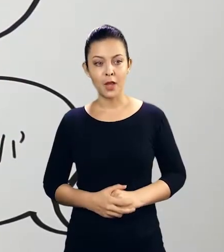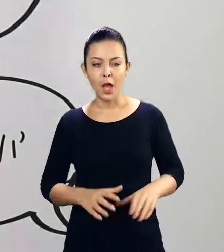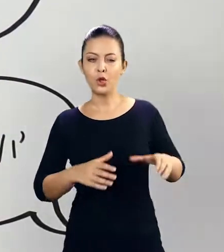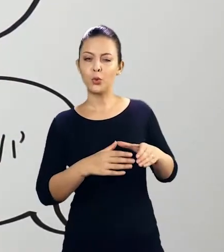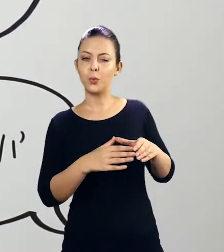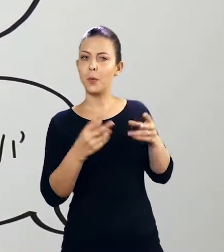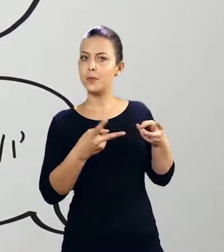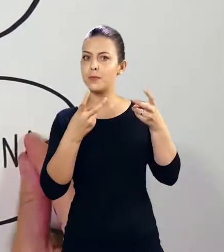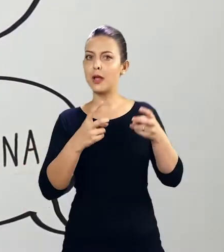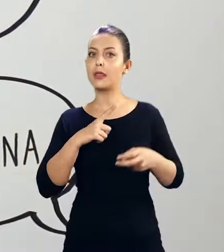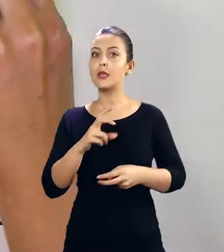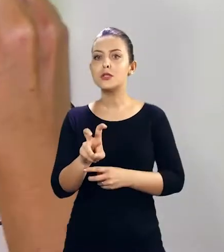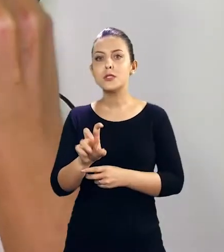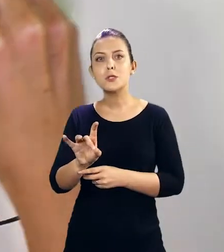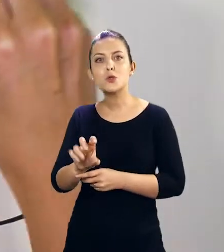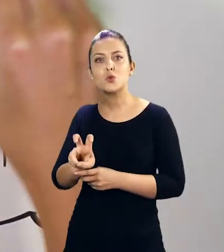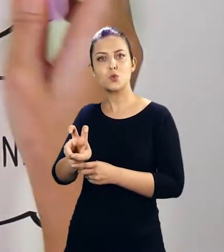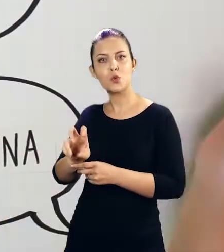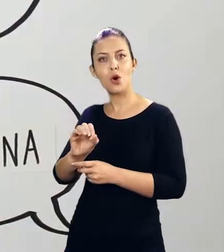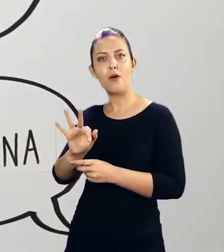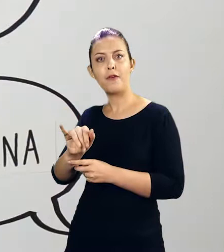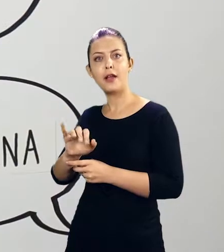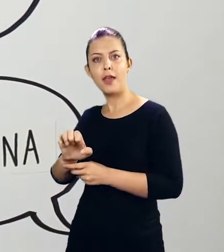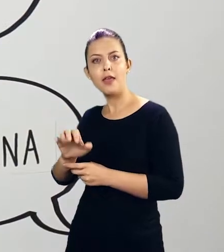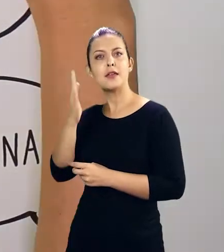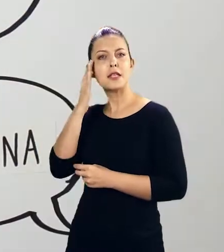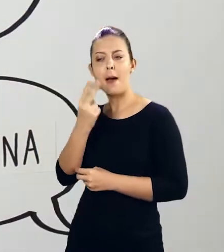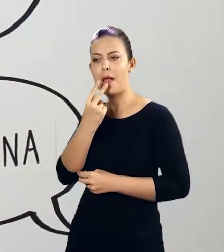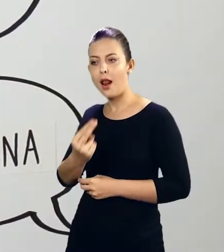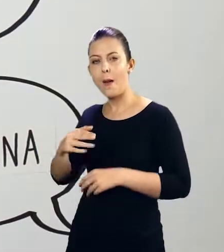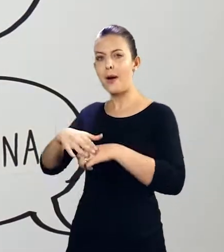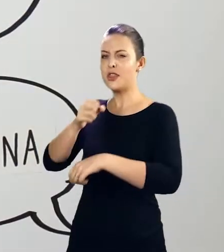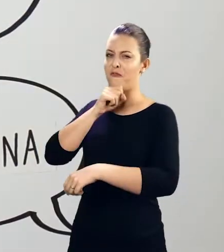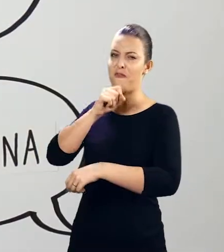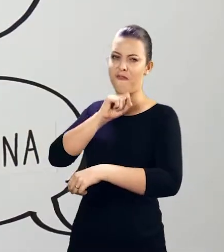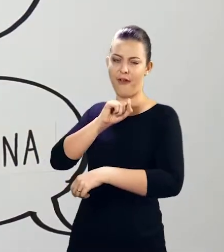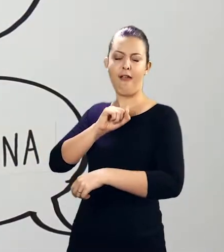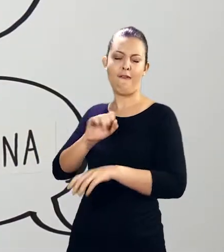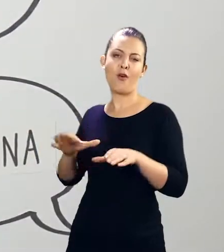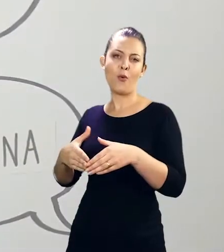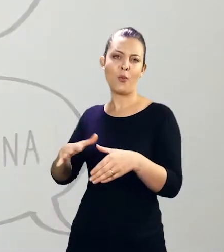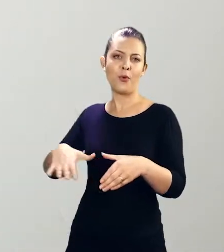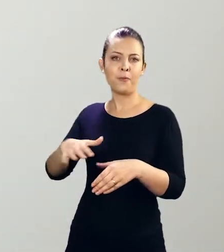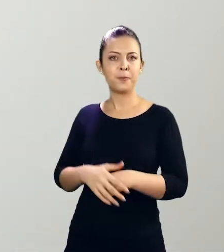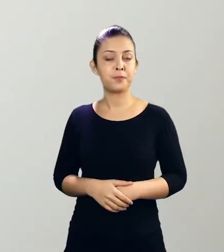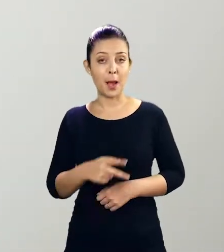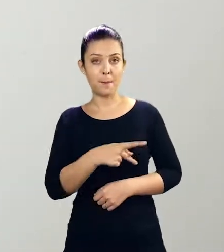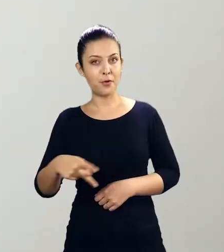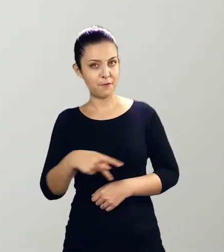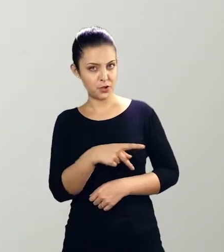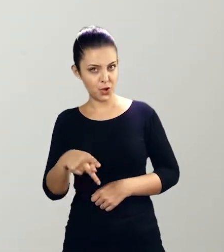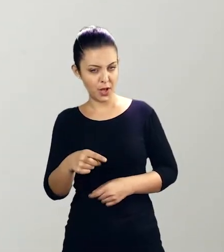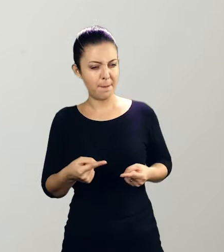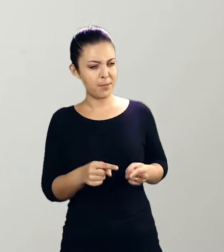Segundo o grupo, há somente cinco falantes da língua Ofayé, que são as pessoas mais idosas da comunidade. Com a provocação de